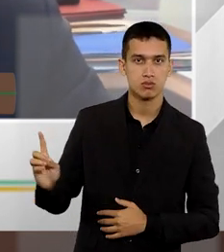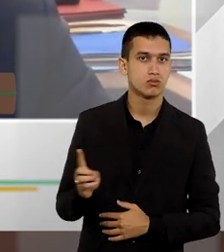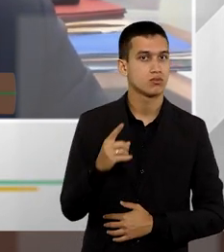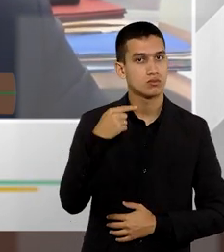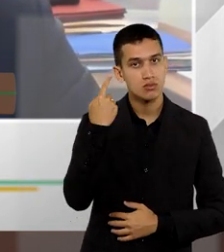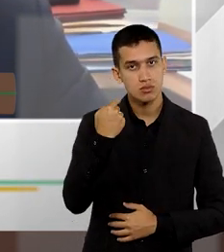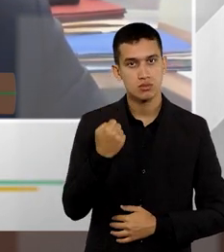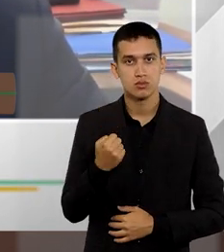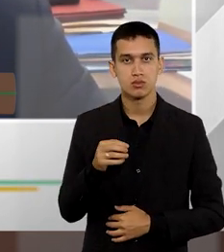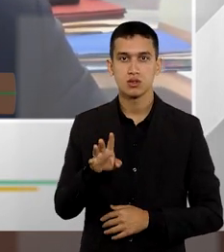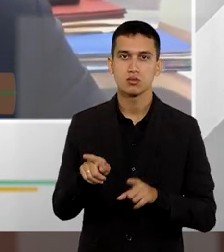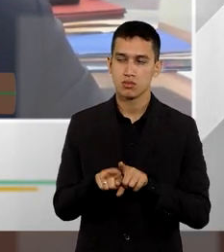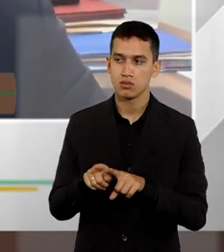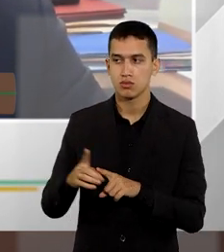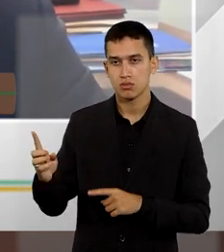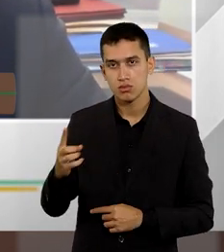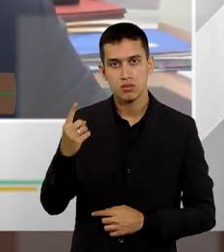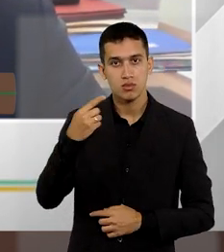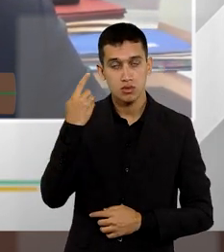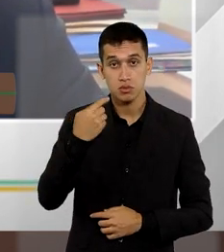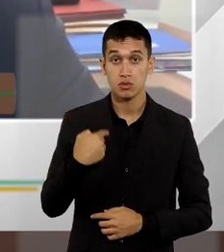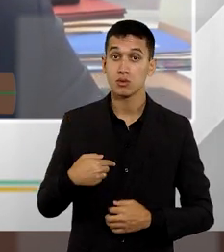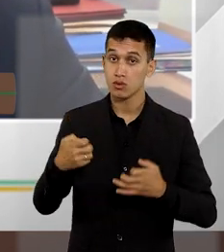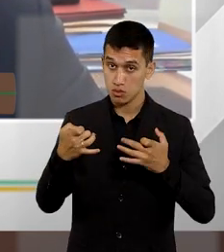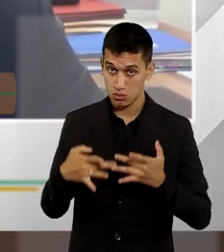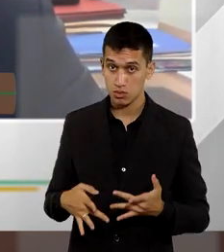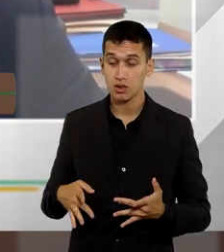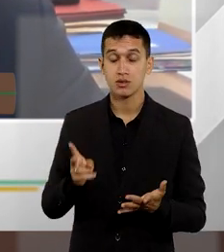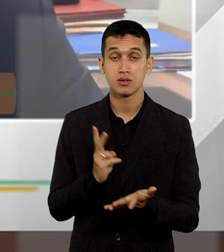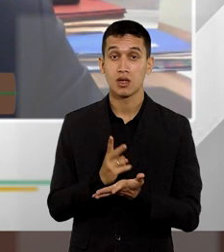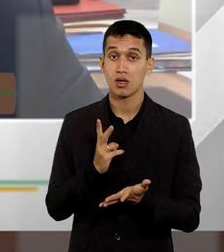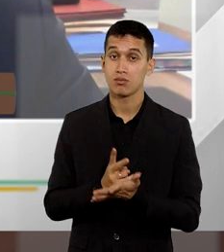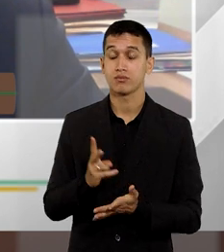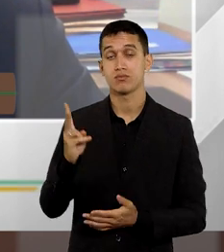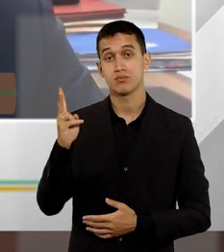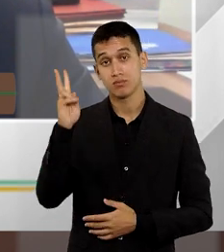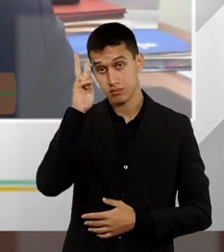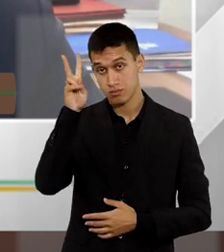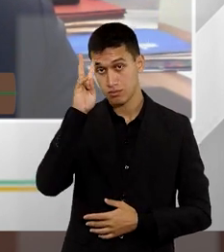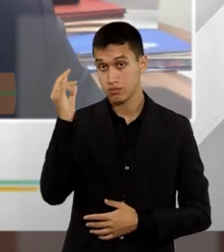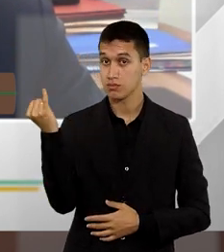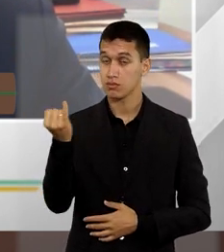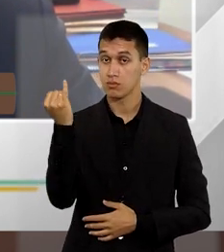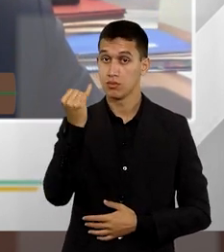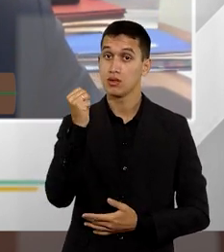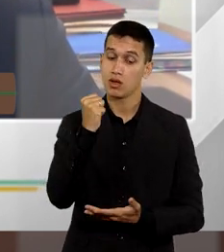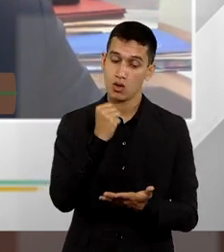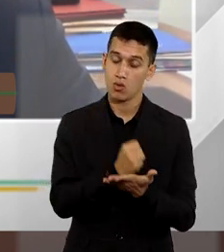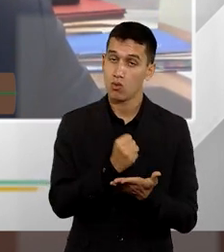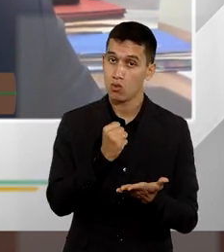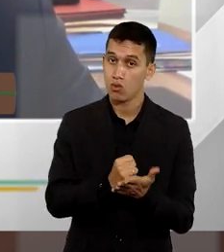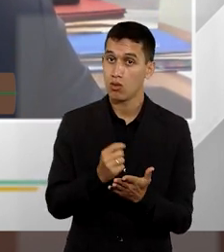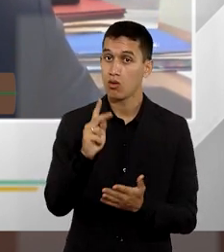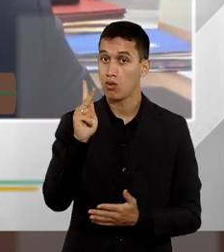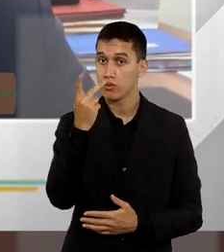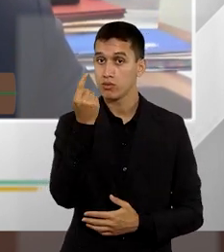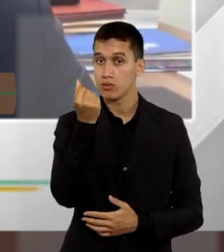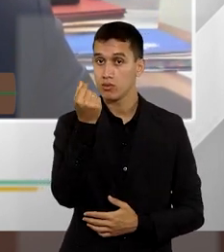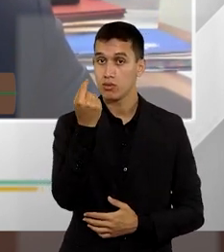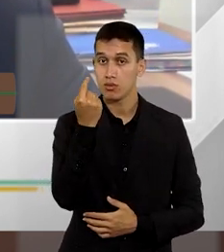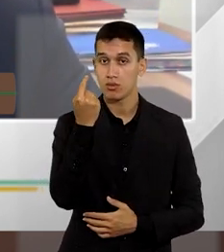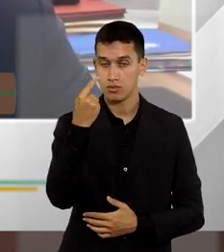mas também com os advogados militantes. Faço aqui sempre a recomendação de que nos contratos de honorários ou nas